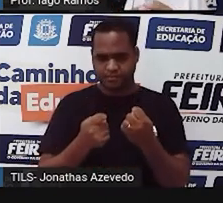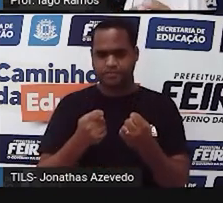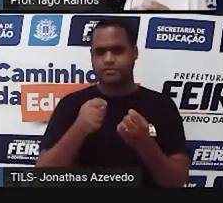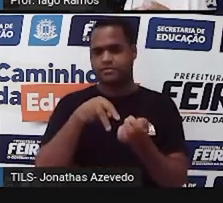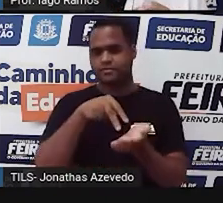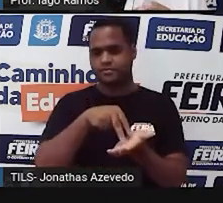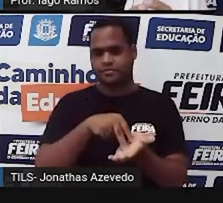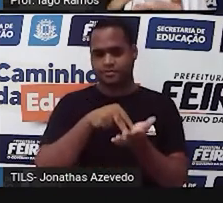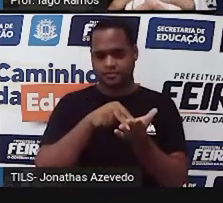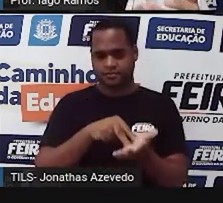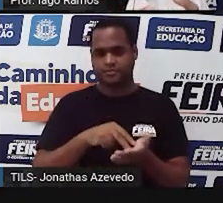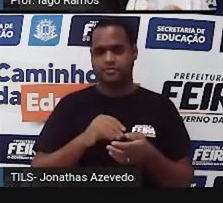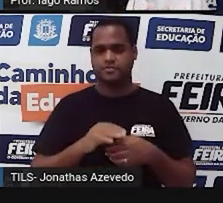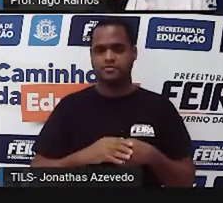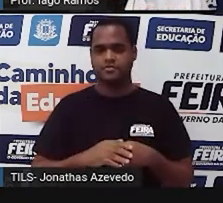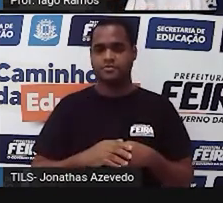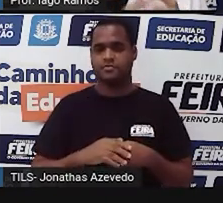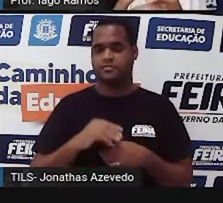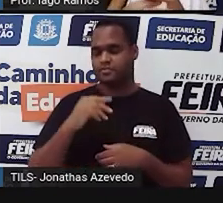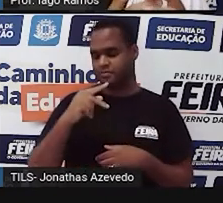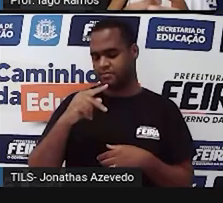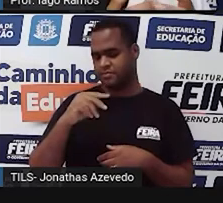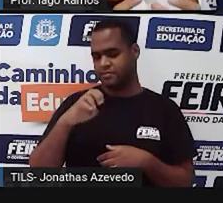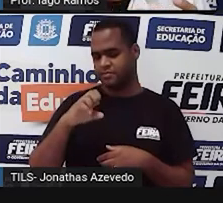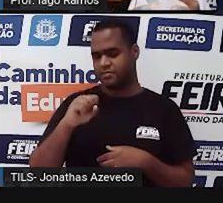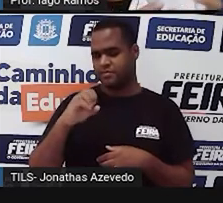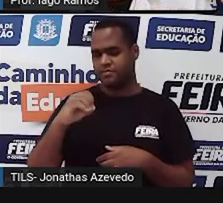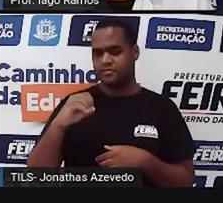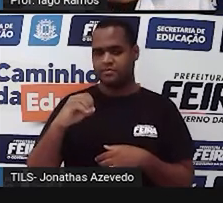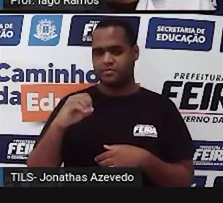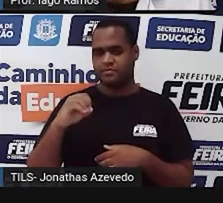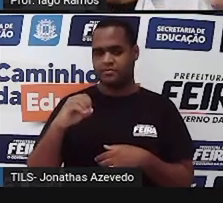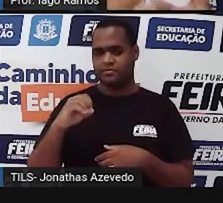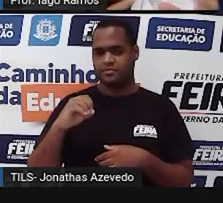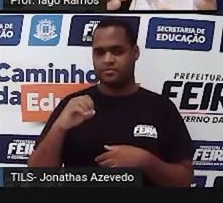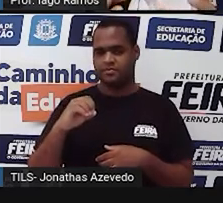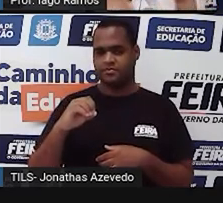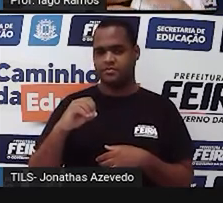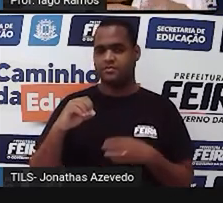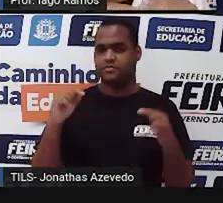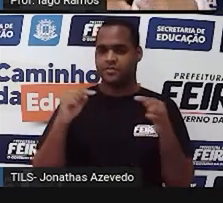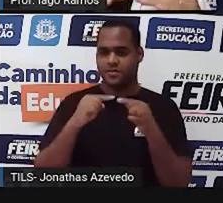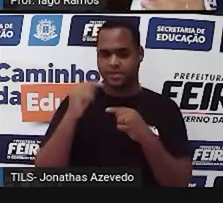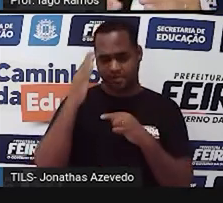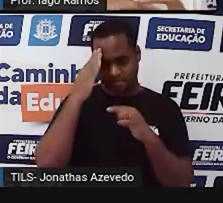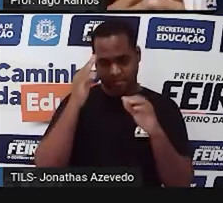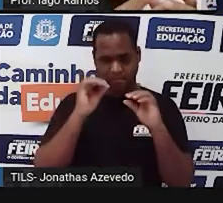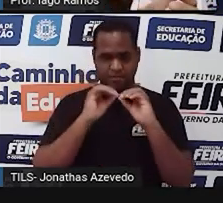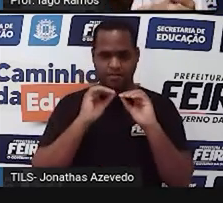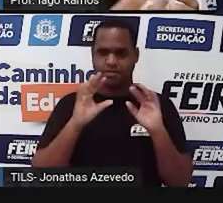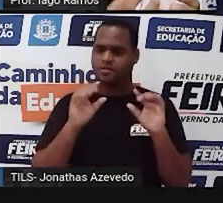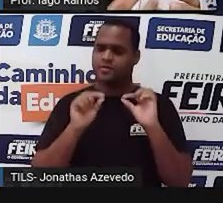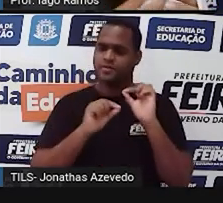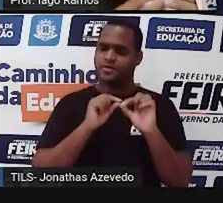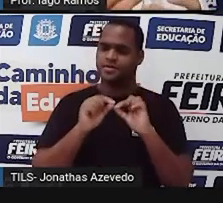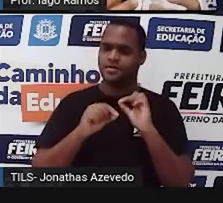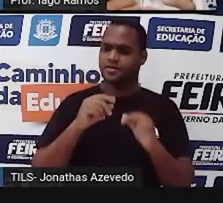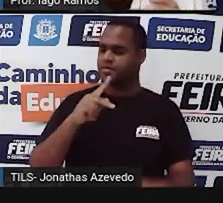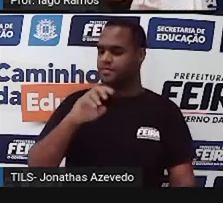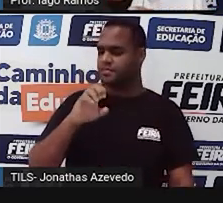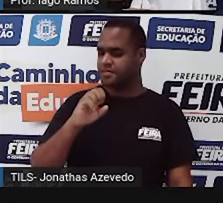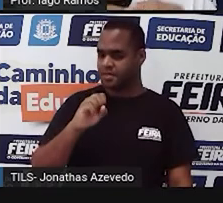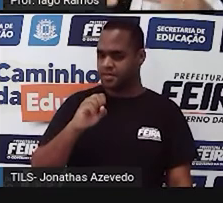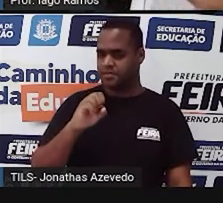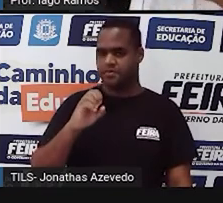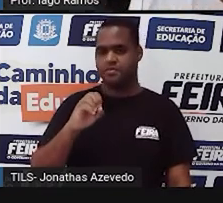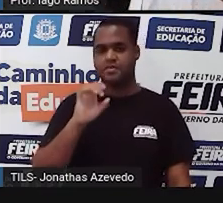Quanto é o peso? O correto é dizer massa, mas para você entender, quanto é o peso de cada